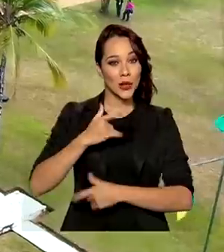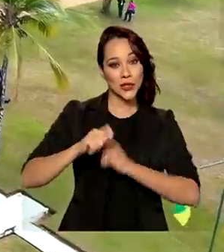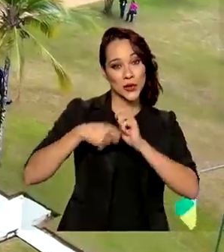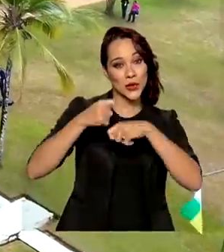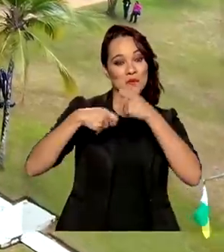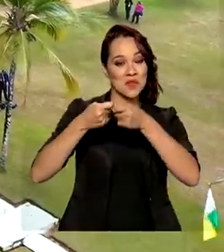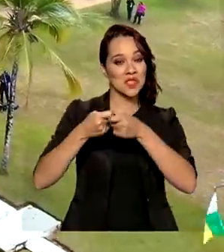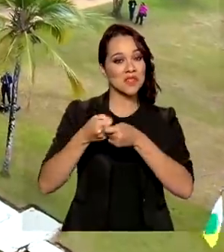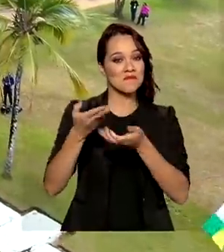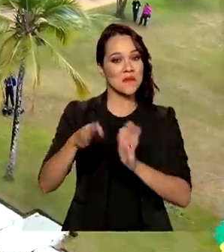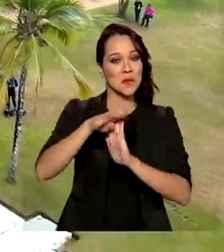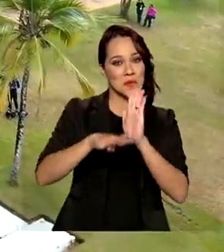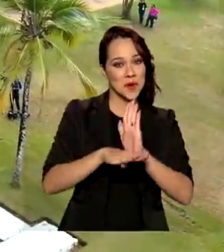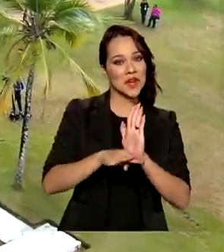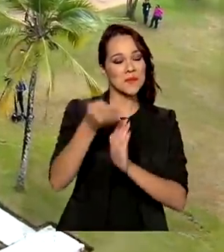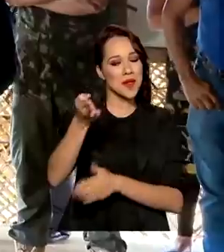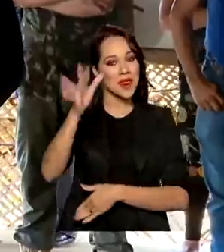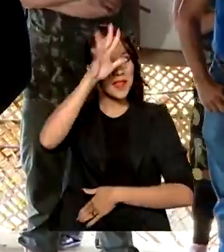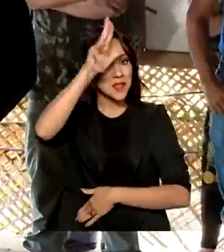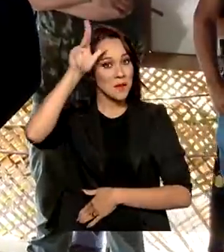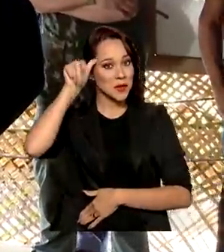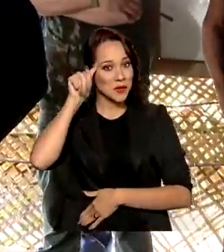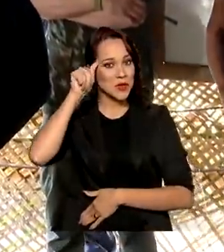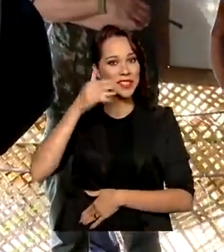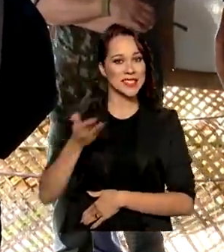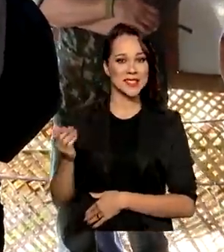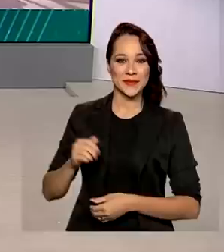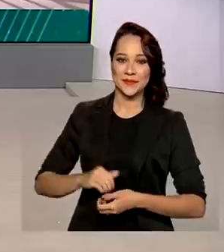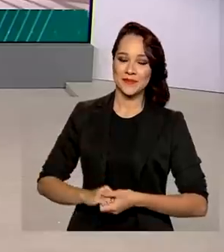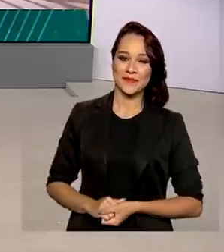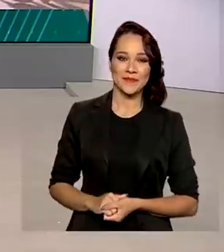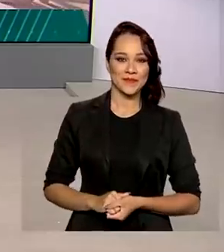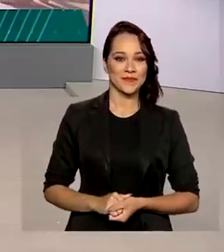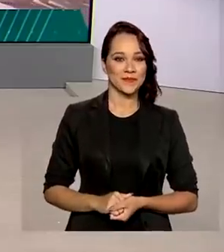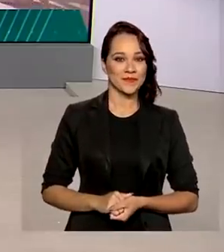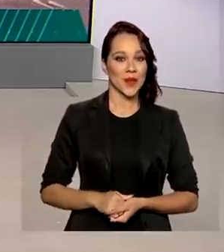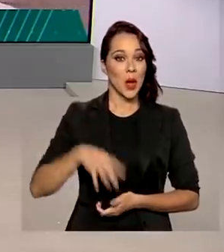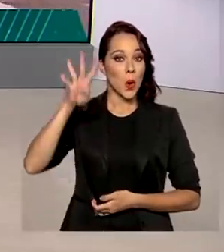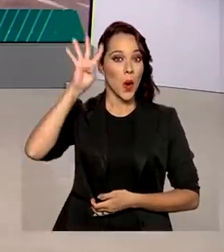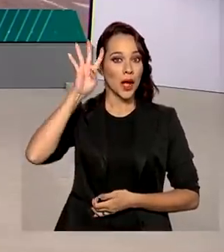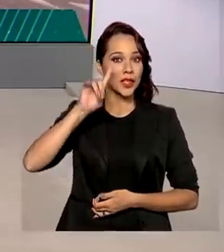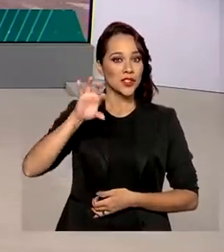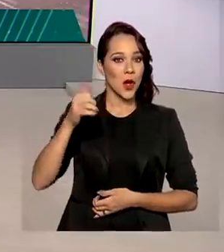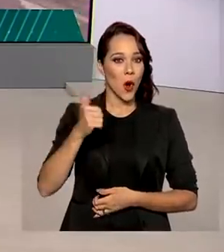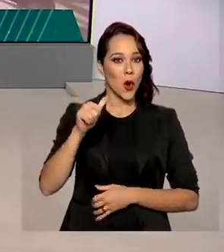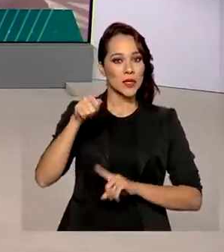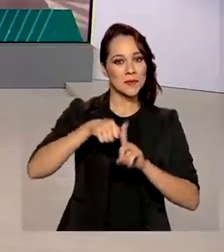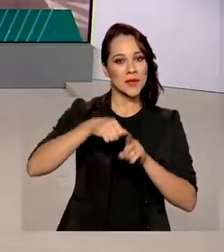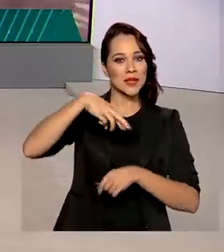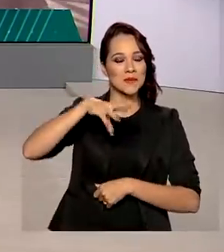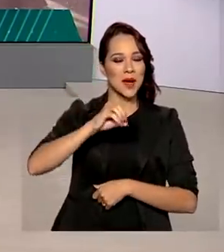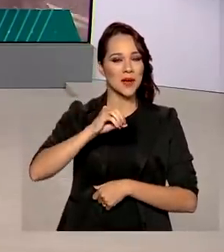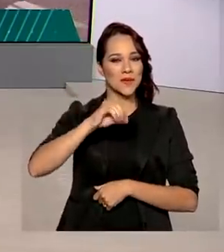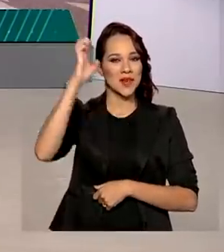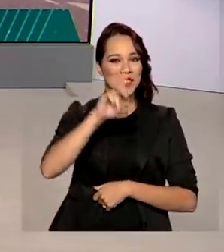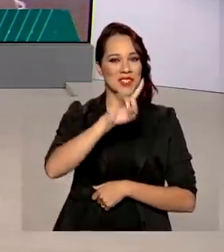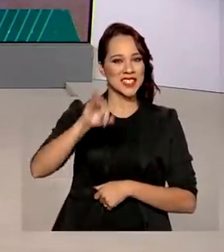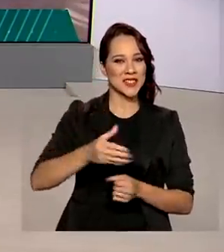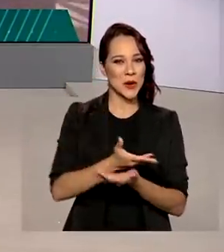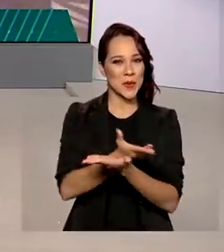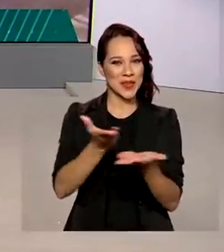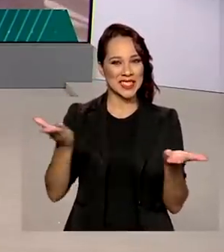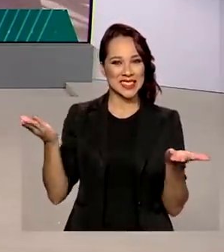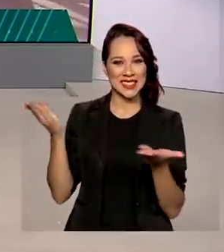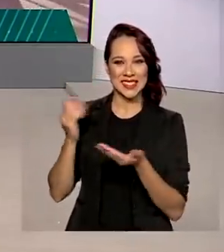e econômicas realizadas pelo programa na Amazônia. Quarta-feira, 11 de maio, o Brasil em Dia